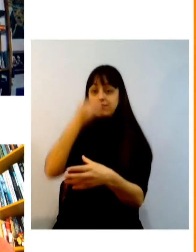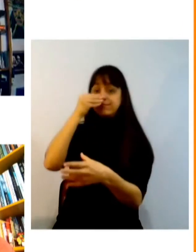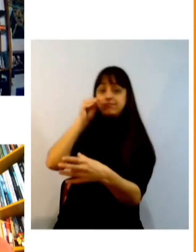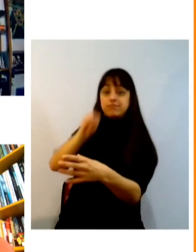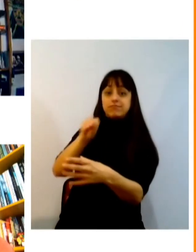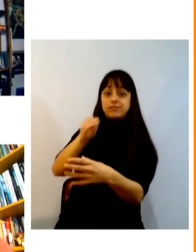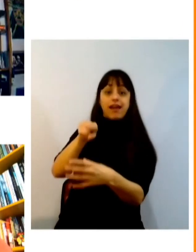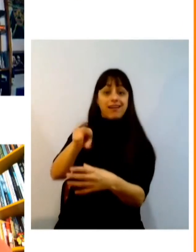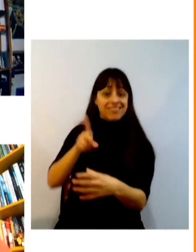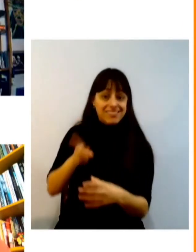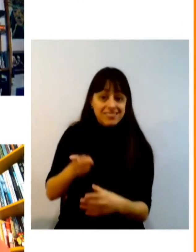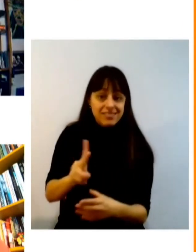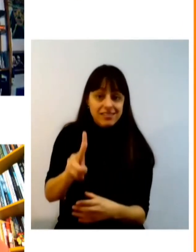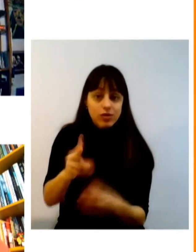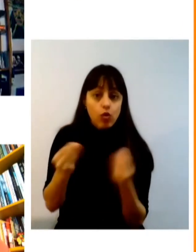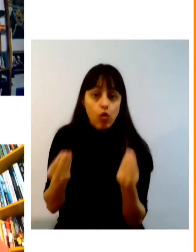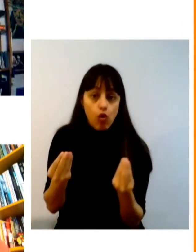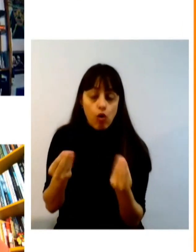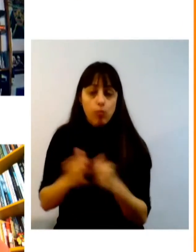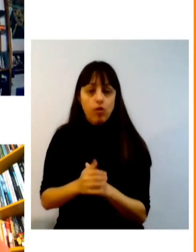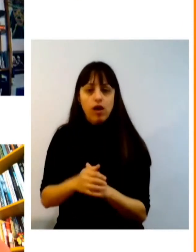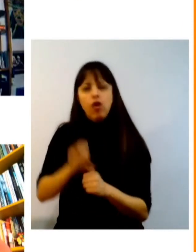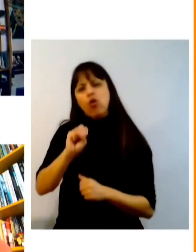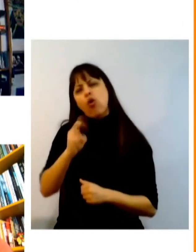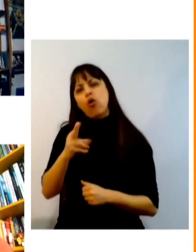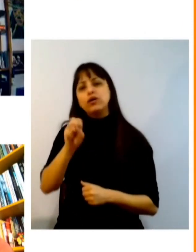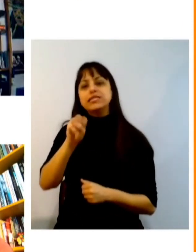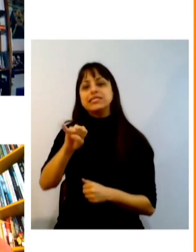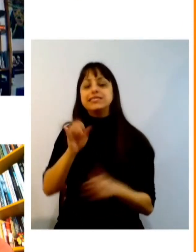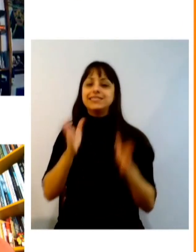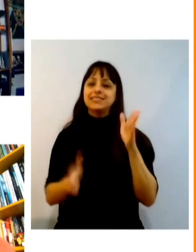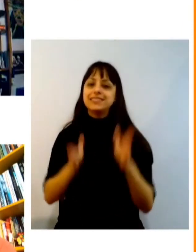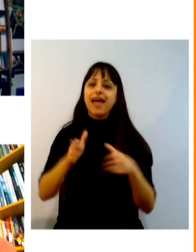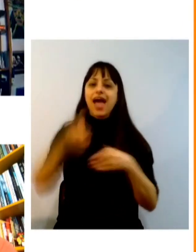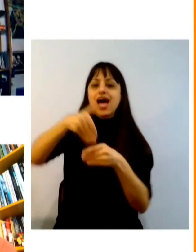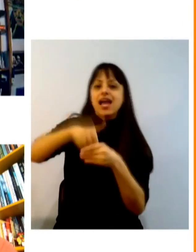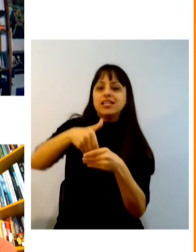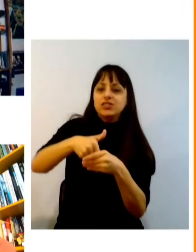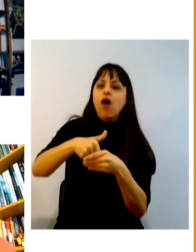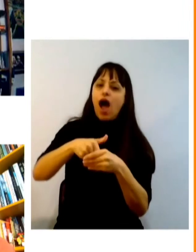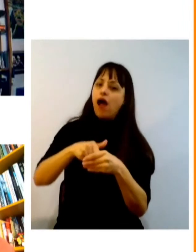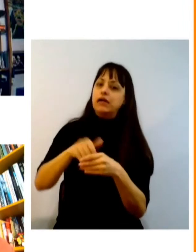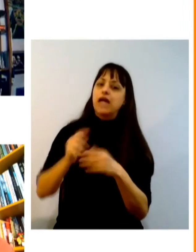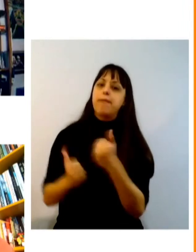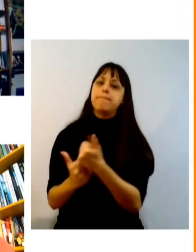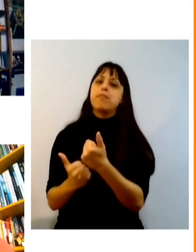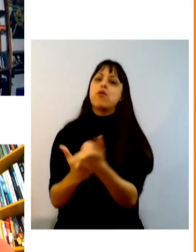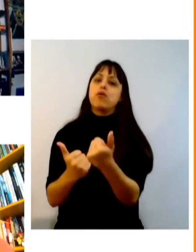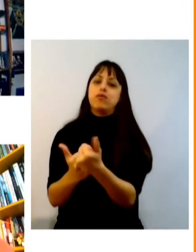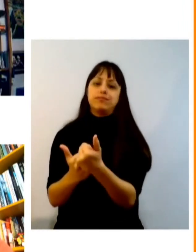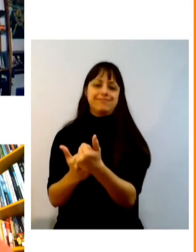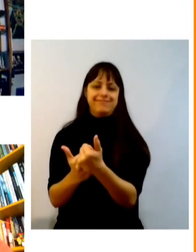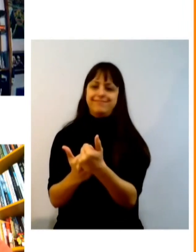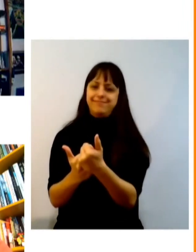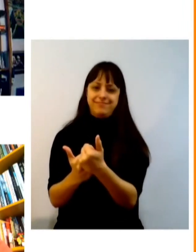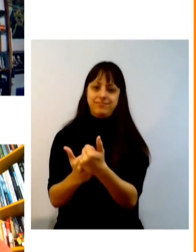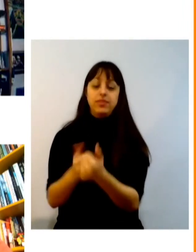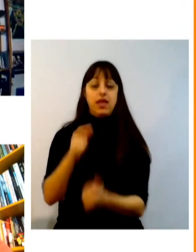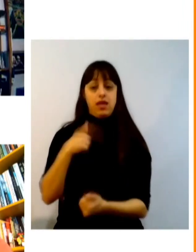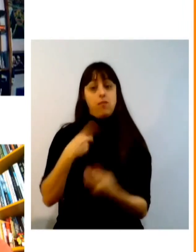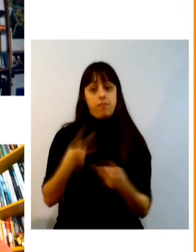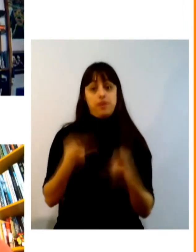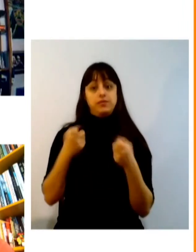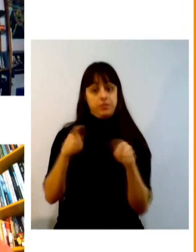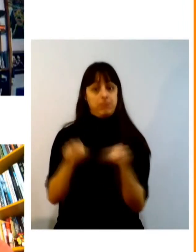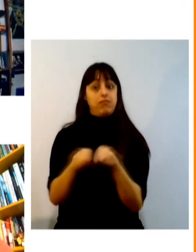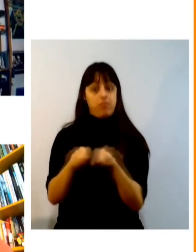nós continuamos somente com nós temos somente um enfoque melhor quando nós estamos em ápias de eleições e